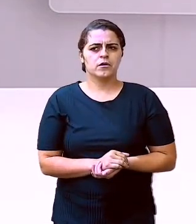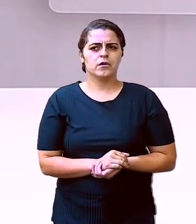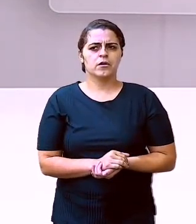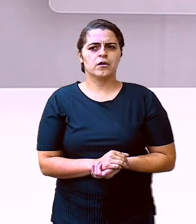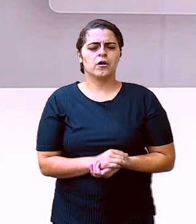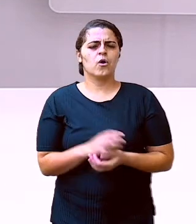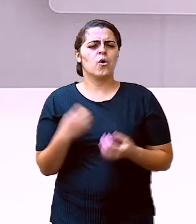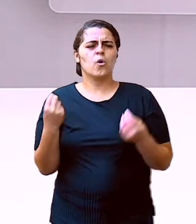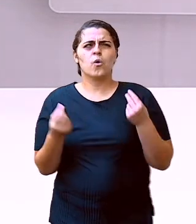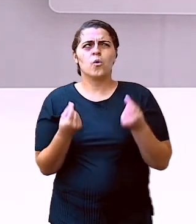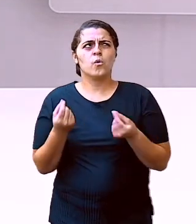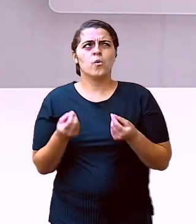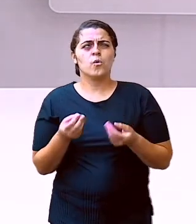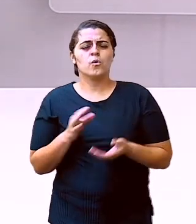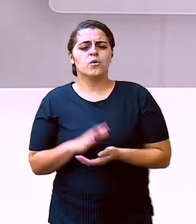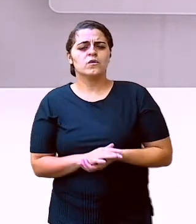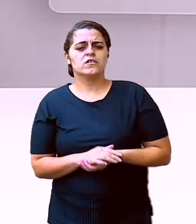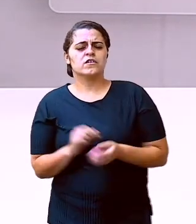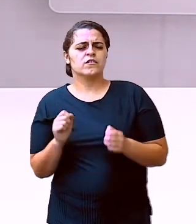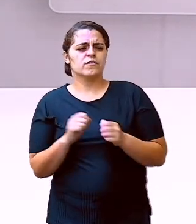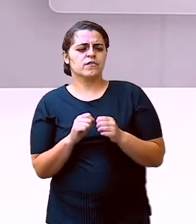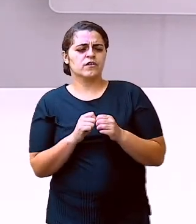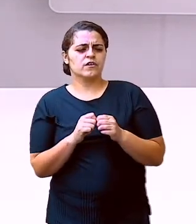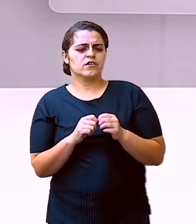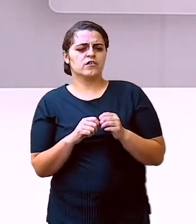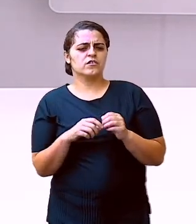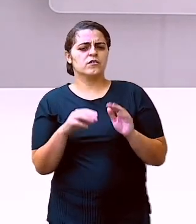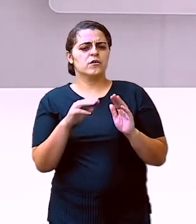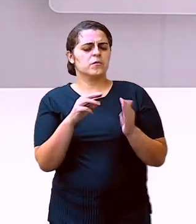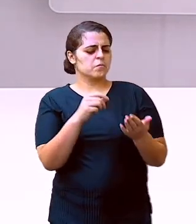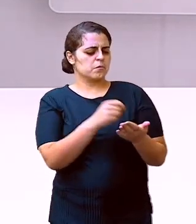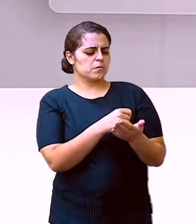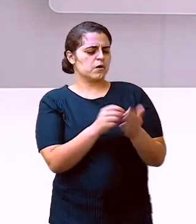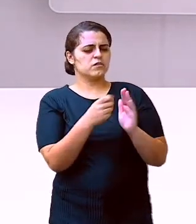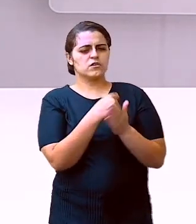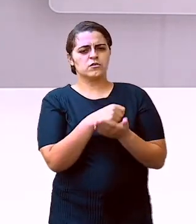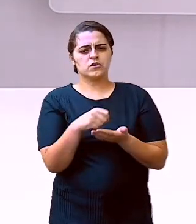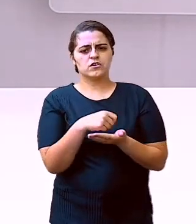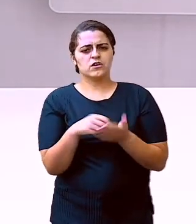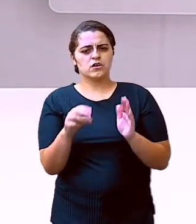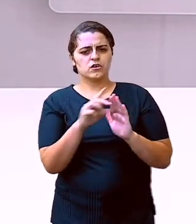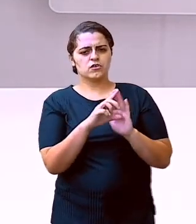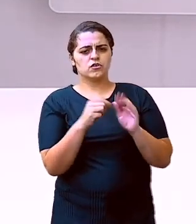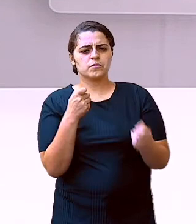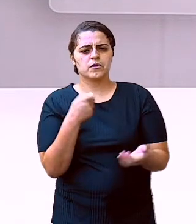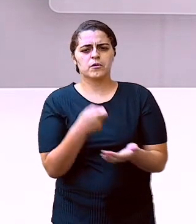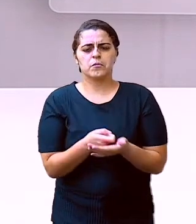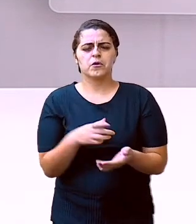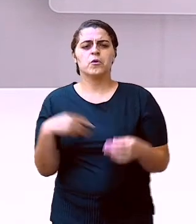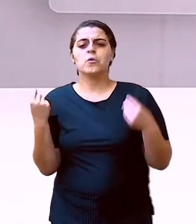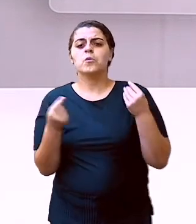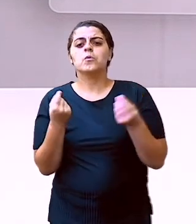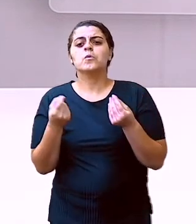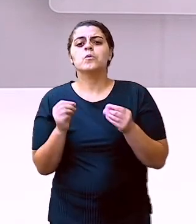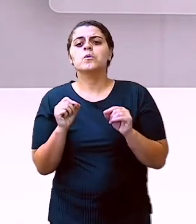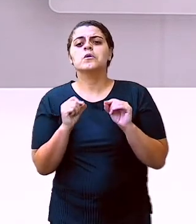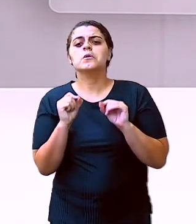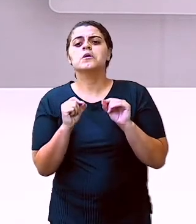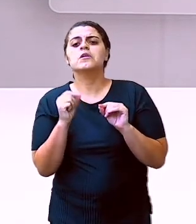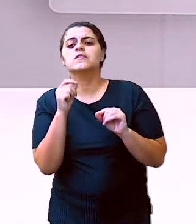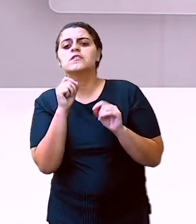Ou será que eu fiz uma lista de compras? O que está dizendo nesse bilhete?